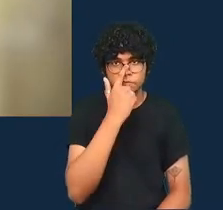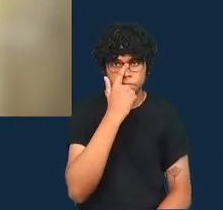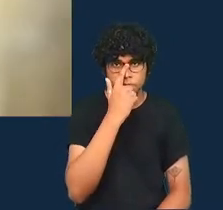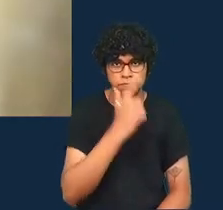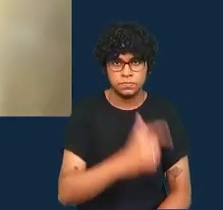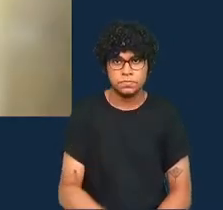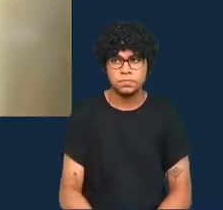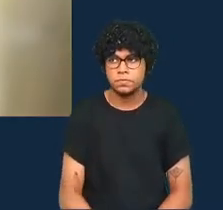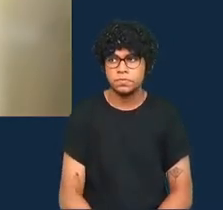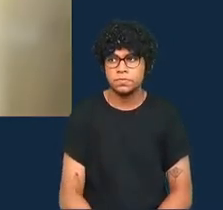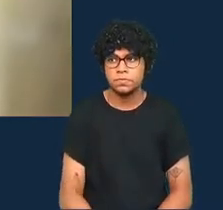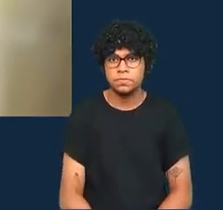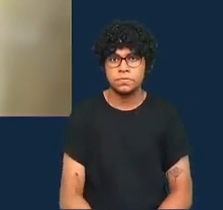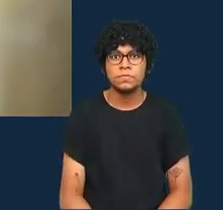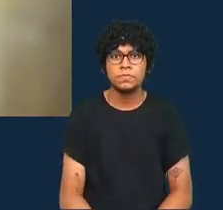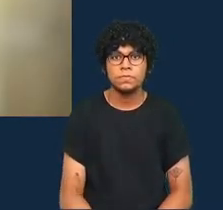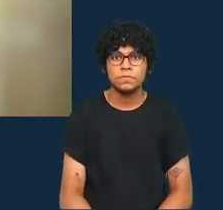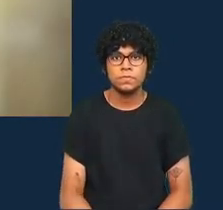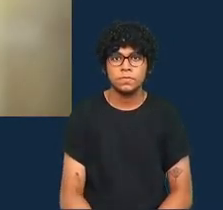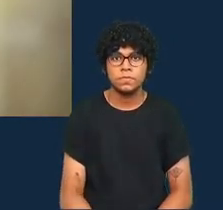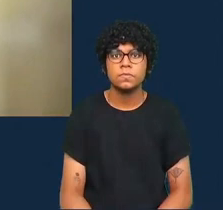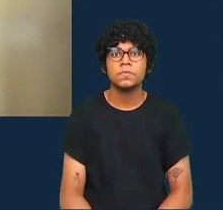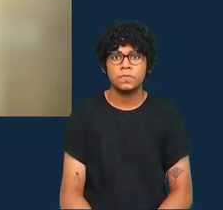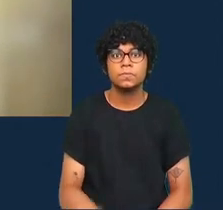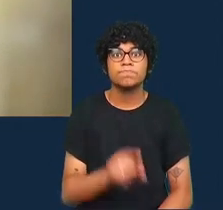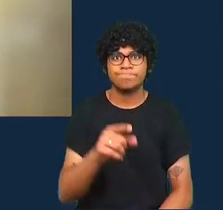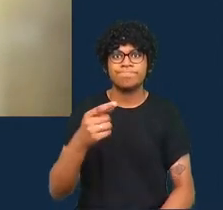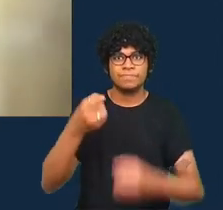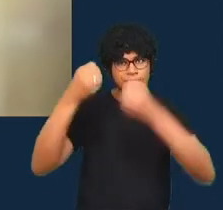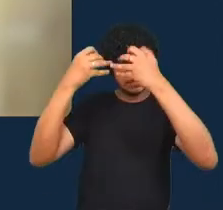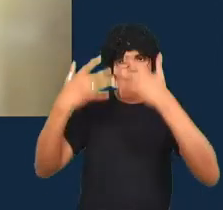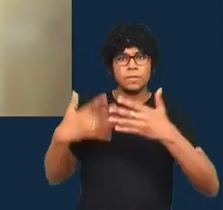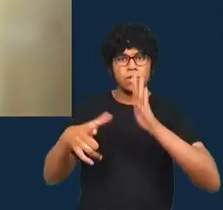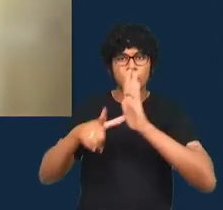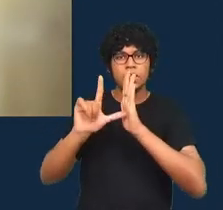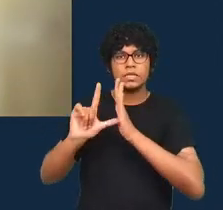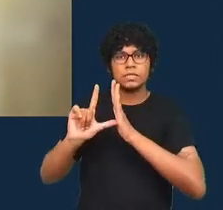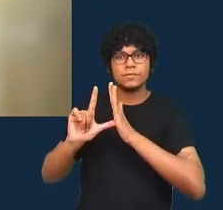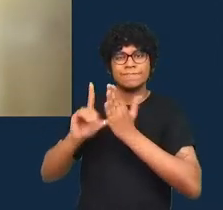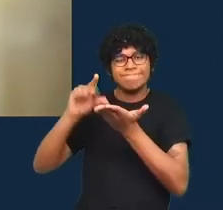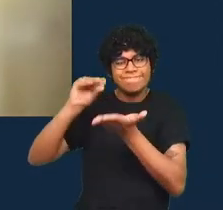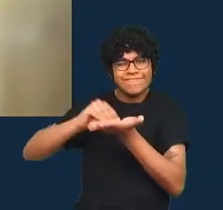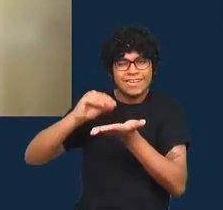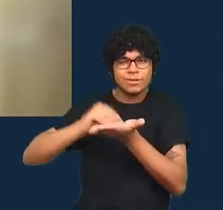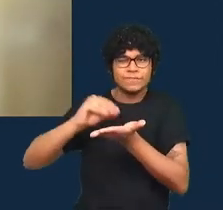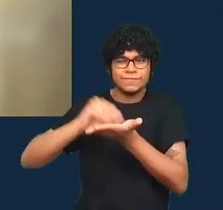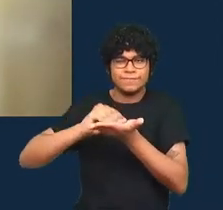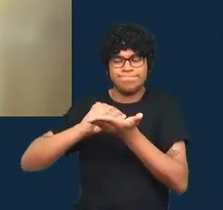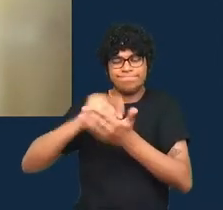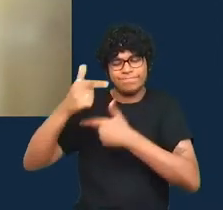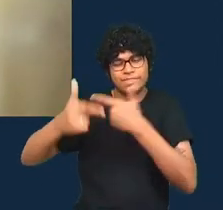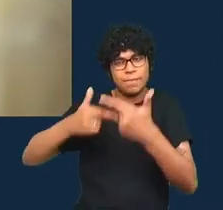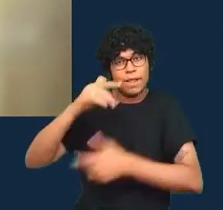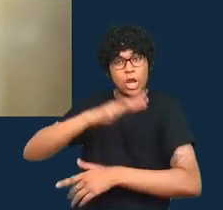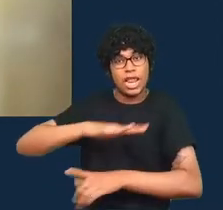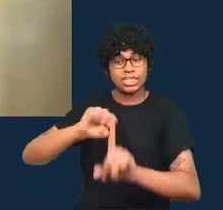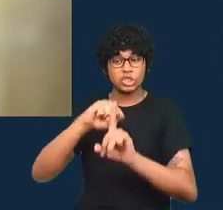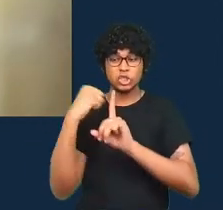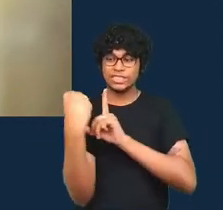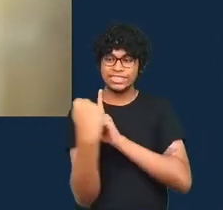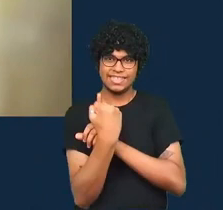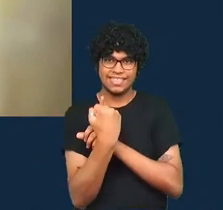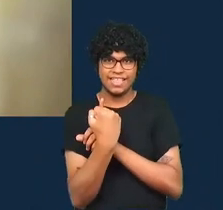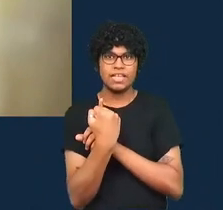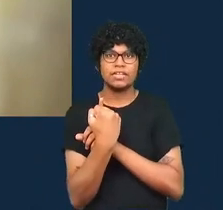a carência de trabalhos a falta de trabalho com dados sociais para lutar contra